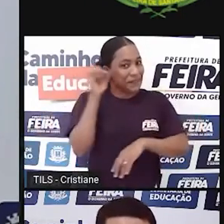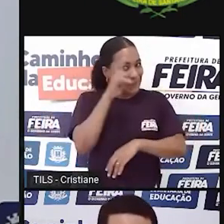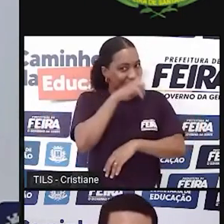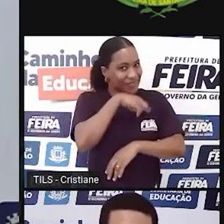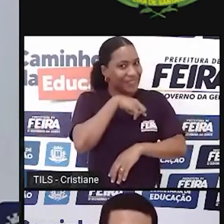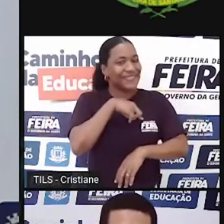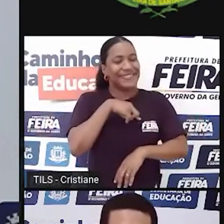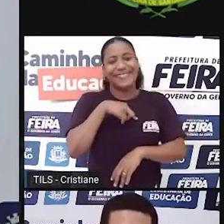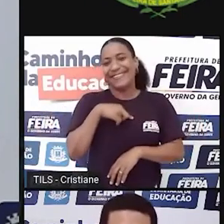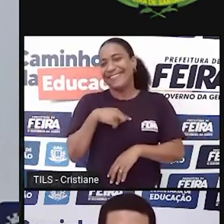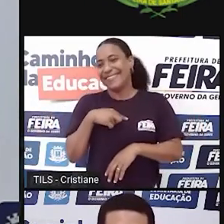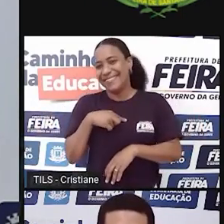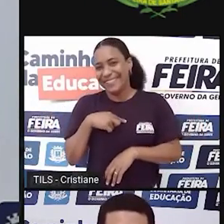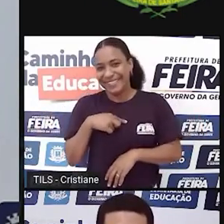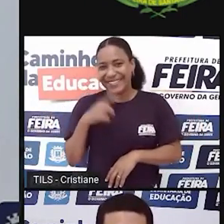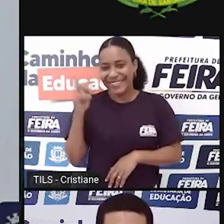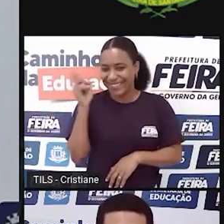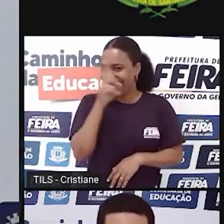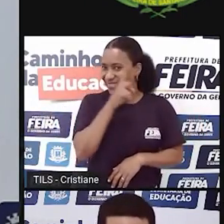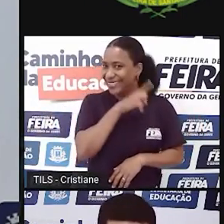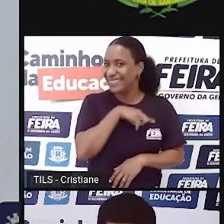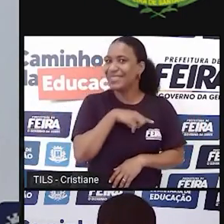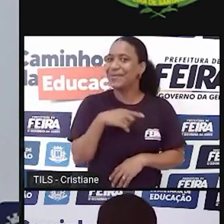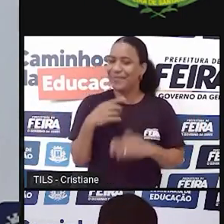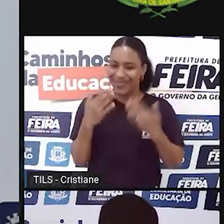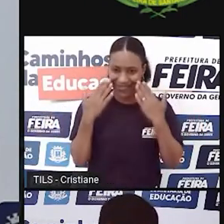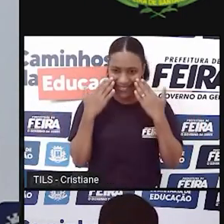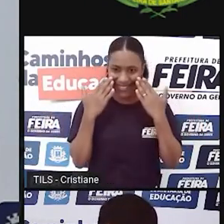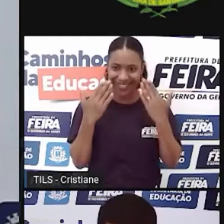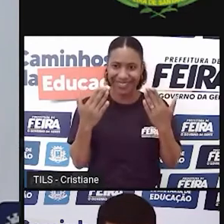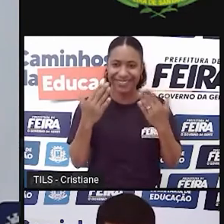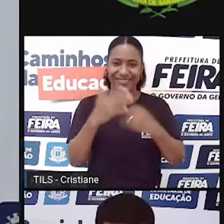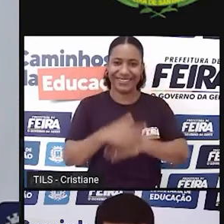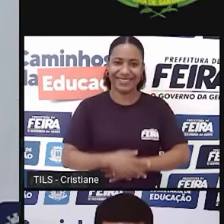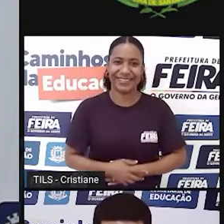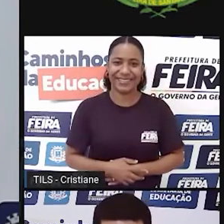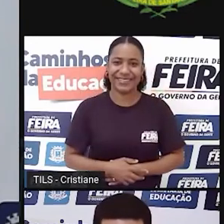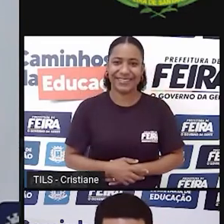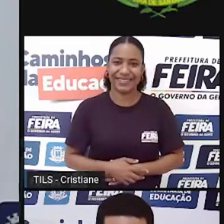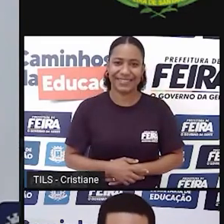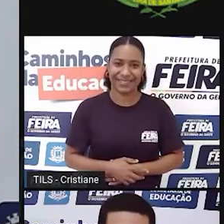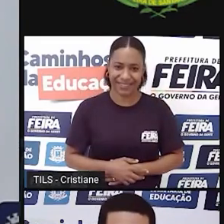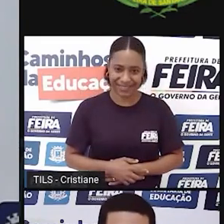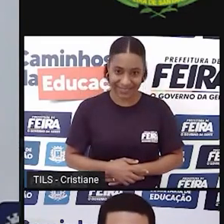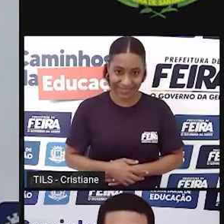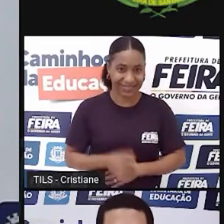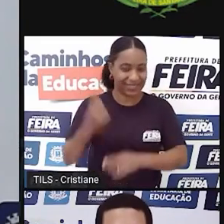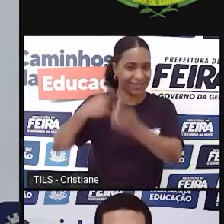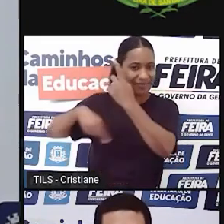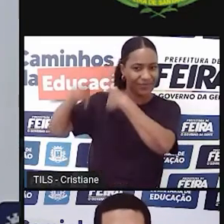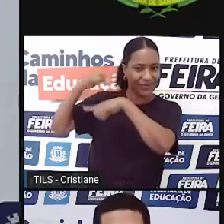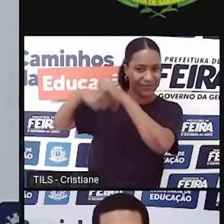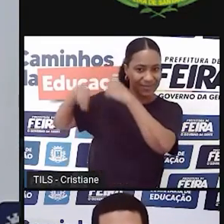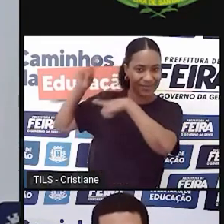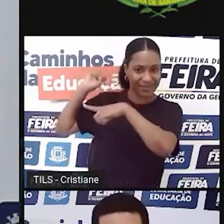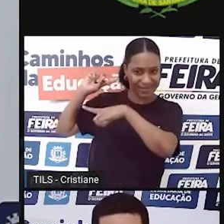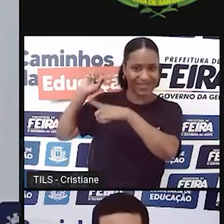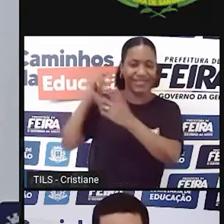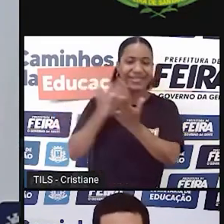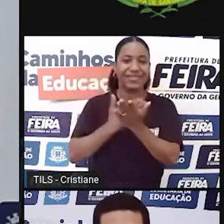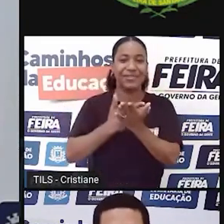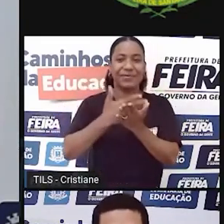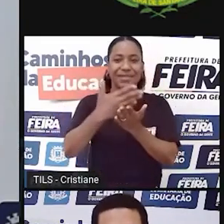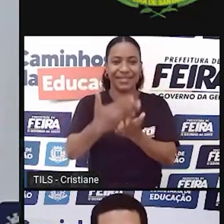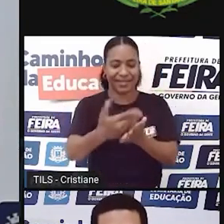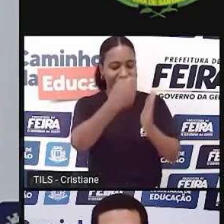está muito complicado, mas vamos lá. Quando eu comecei minha trajetória de escrita mesmo,